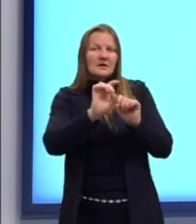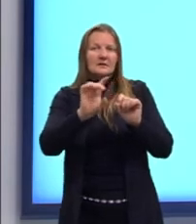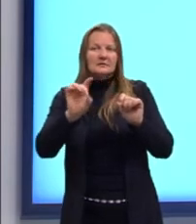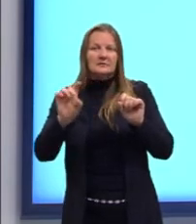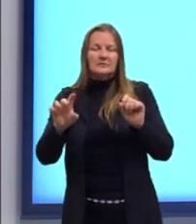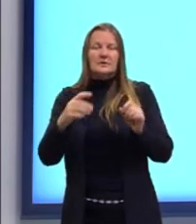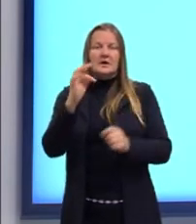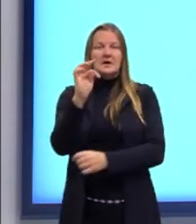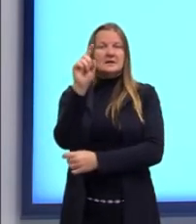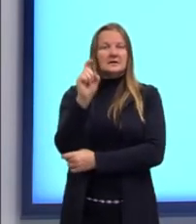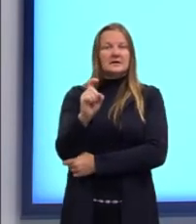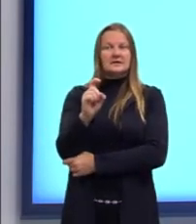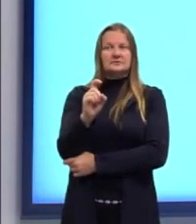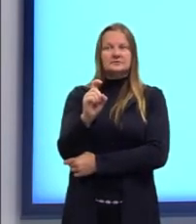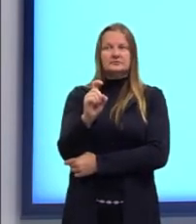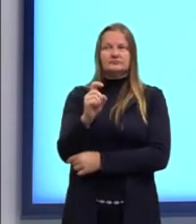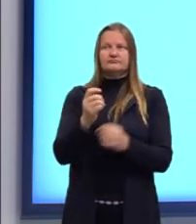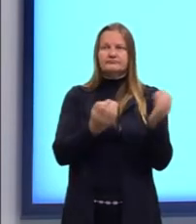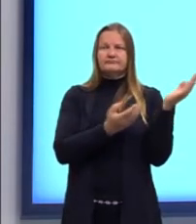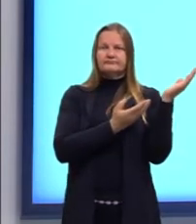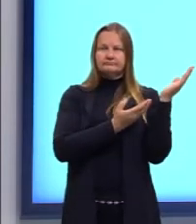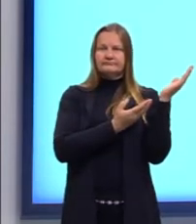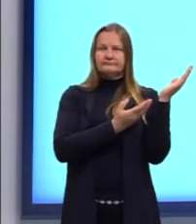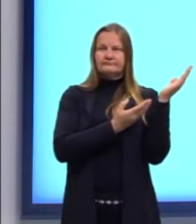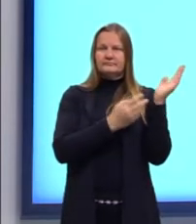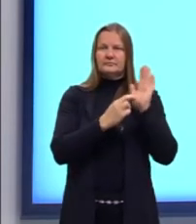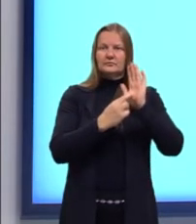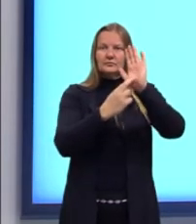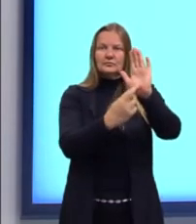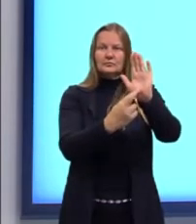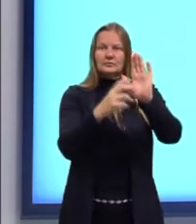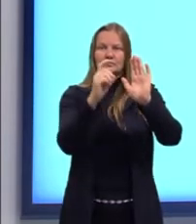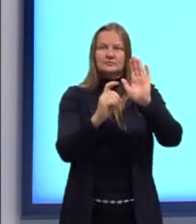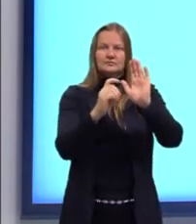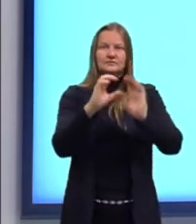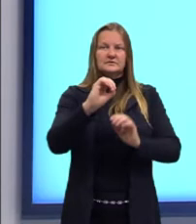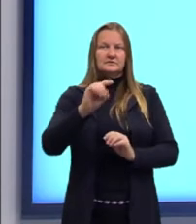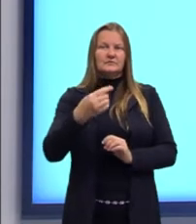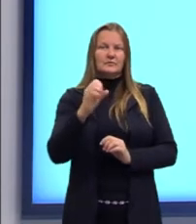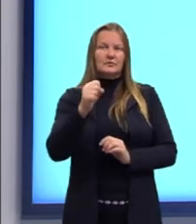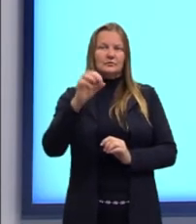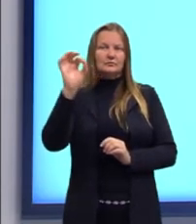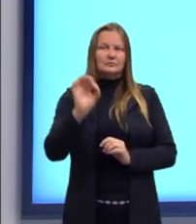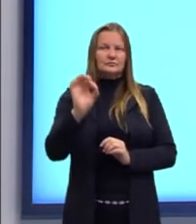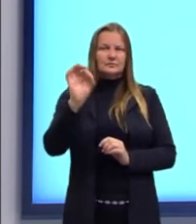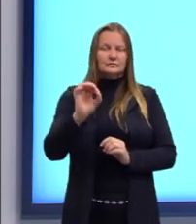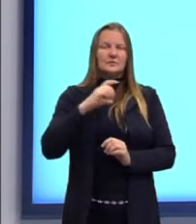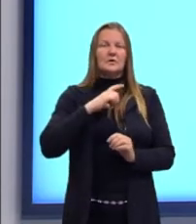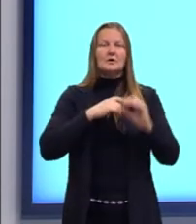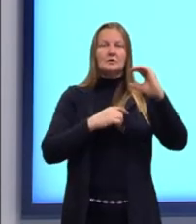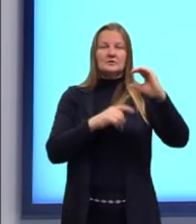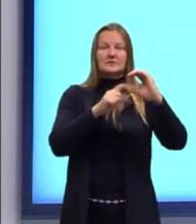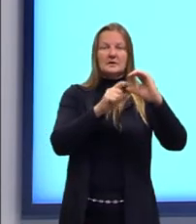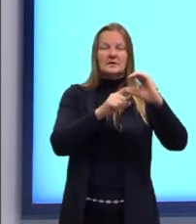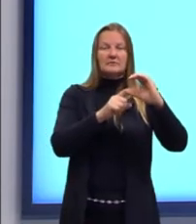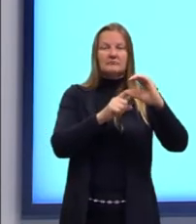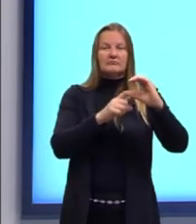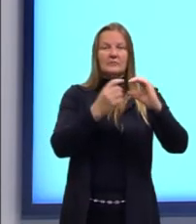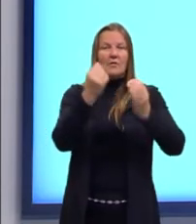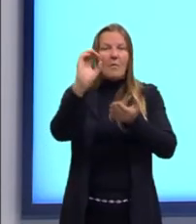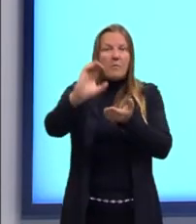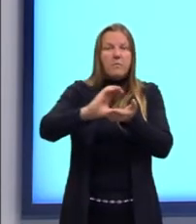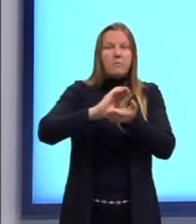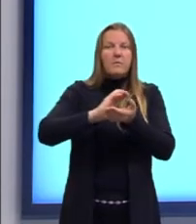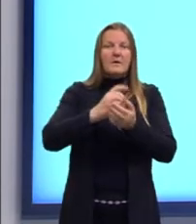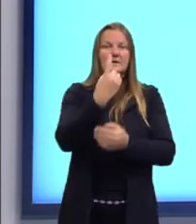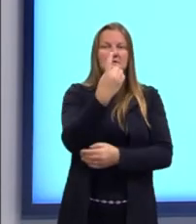a taxa, que foi representada por X, é de 0,8%. O C, que é o capital, é